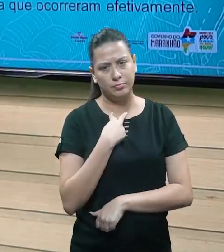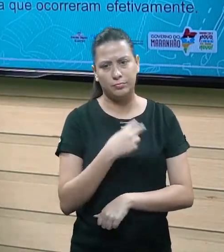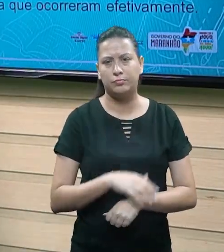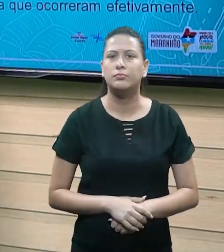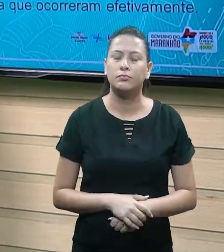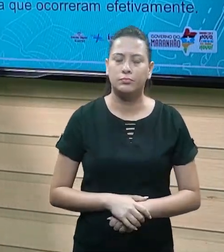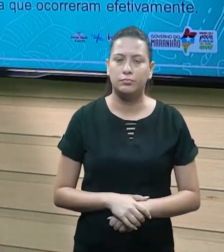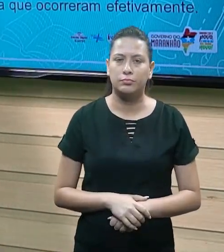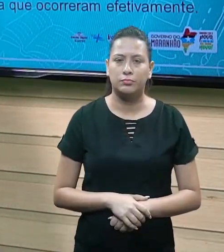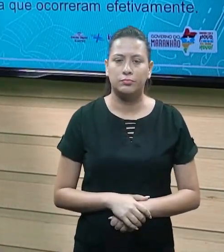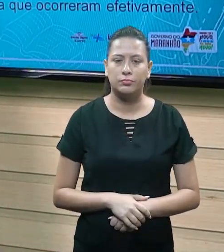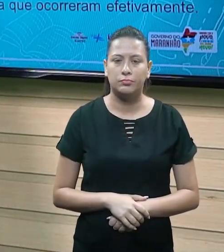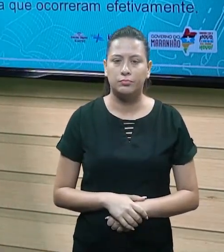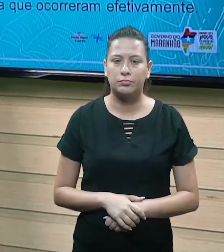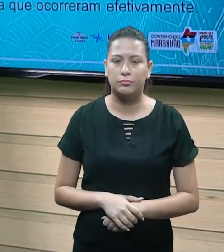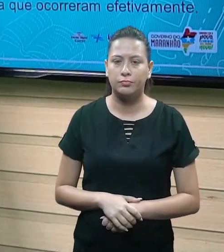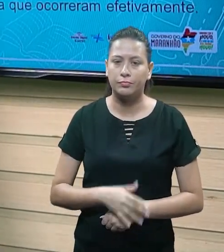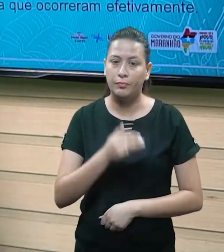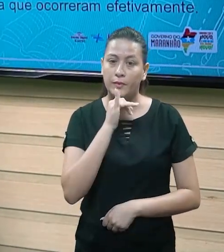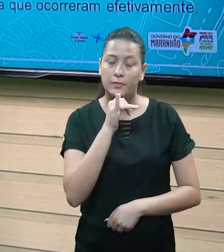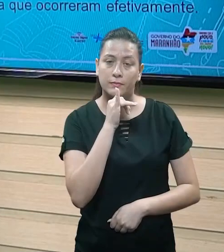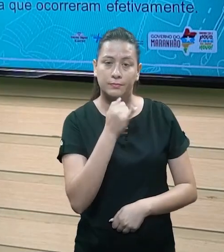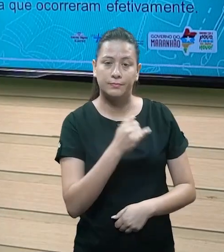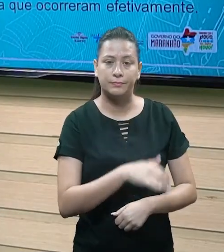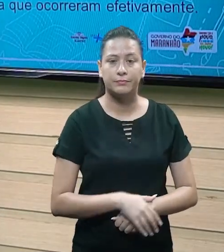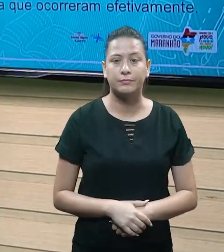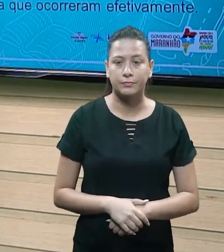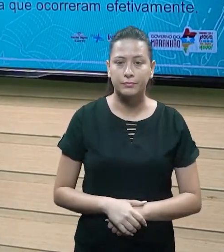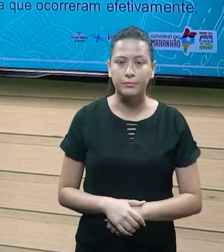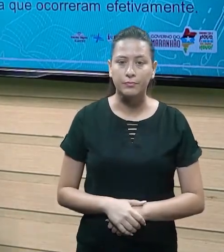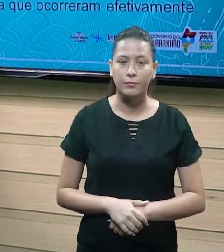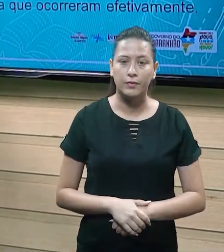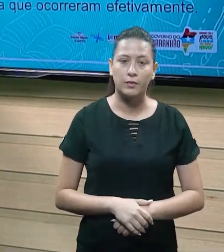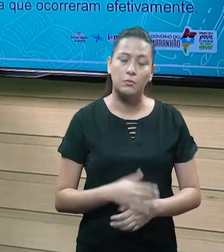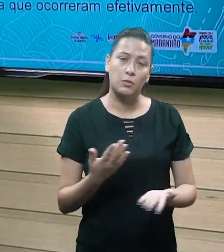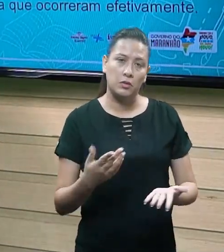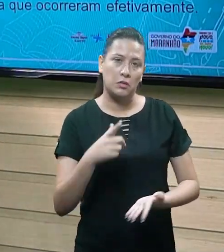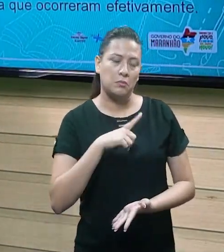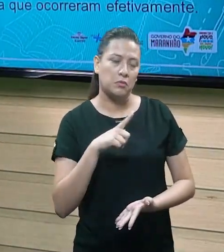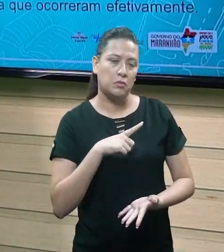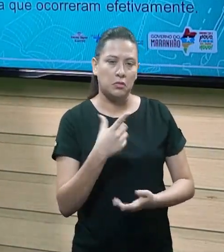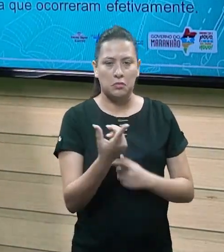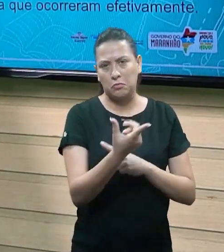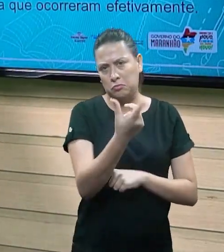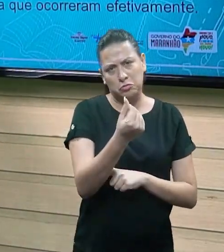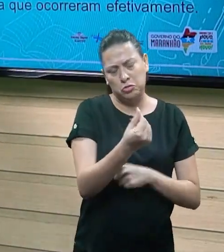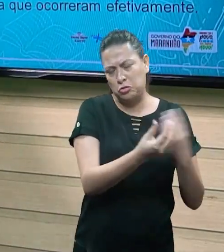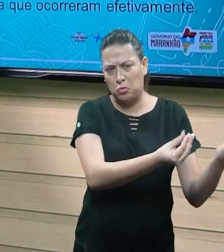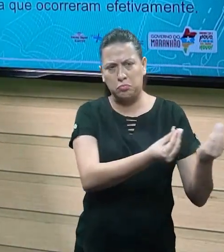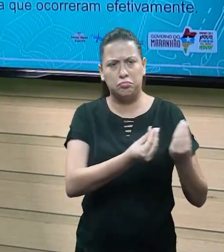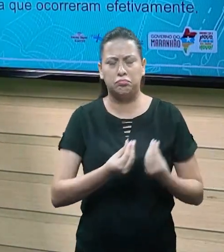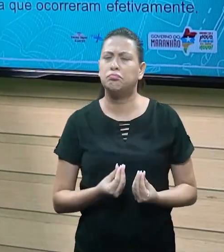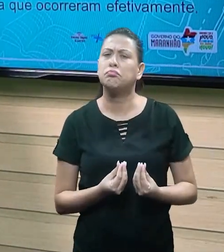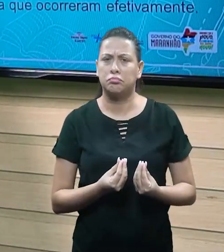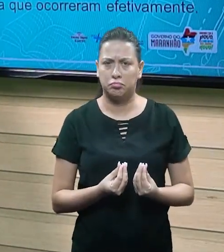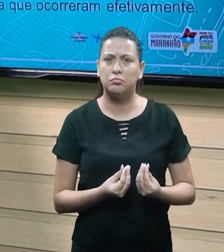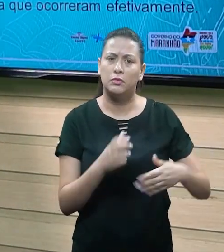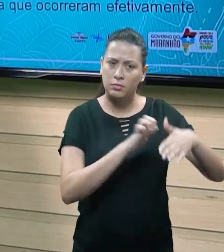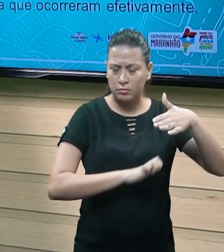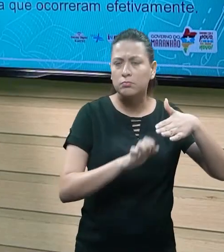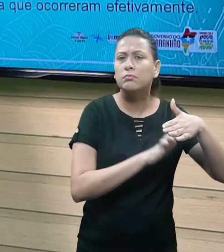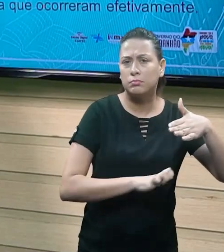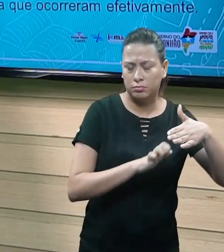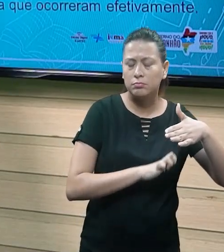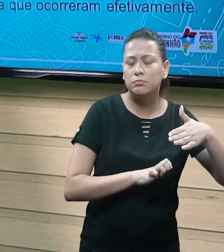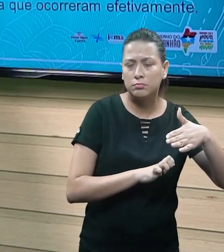ferindo o princípio da oportunidade. Vamos dar um exemplo, pessoal. Vamos supor que entrou o ativo na minha empresa, entrou, eu tive esse direito a